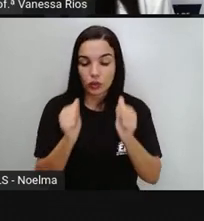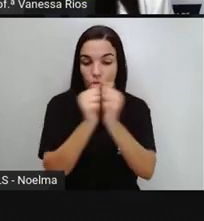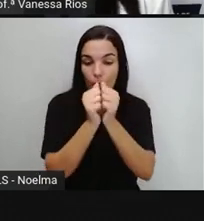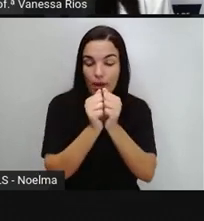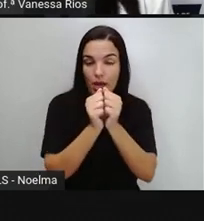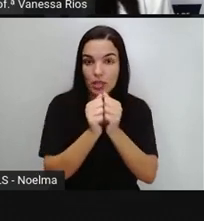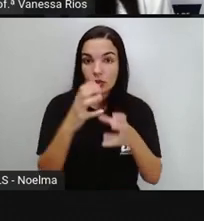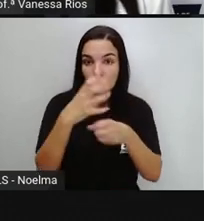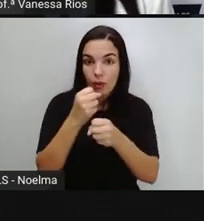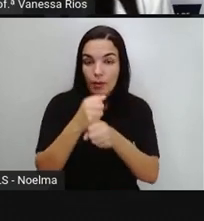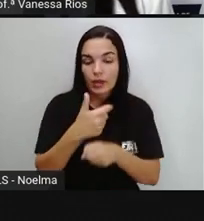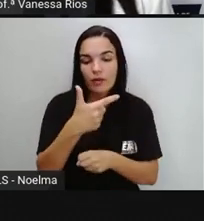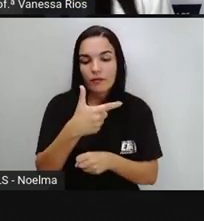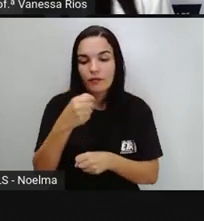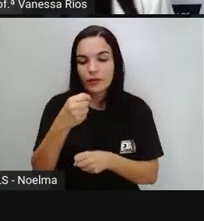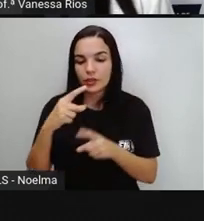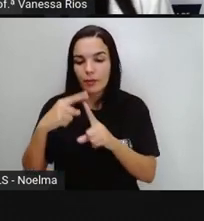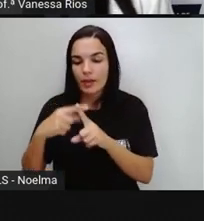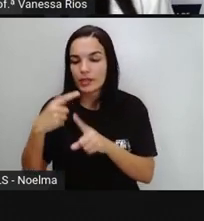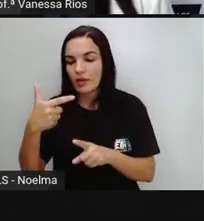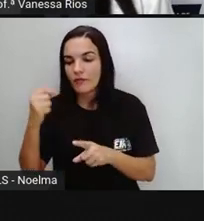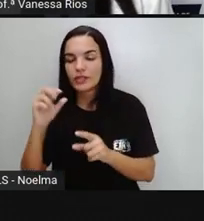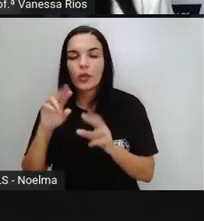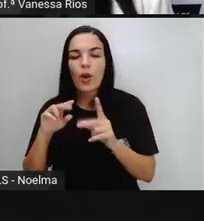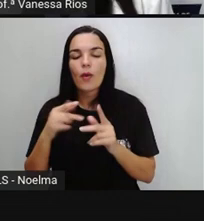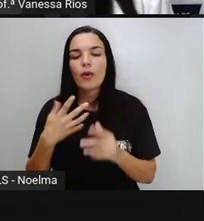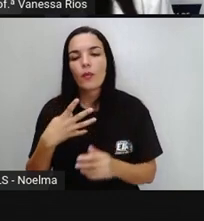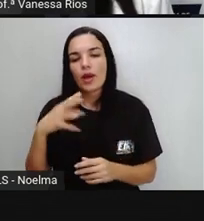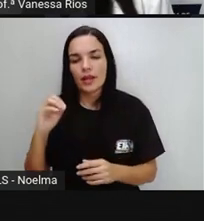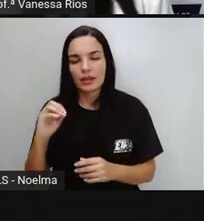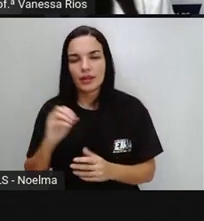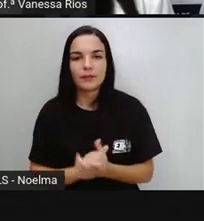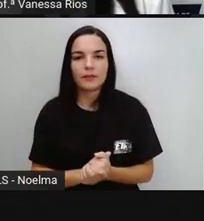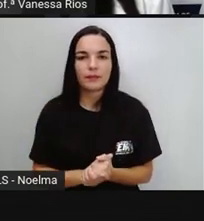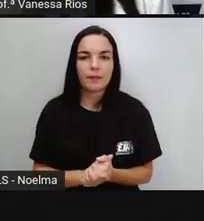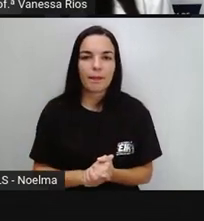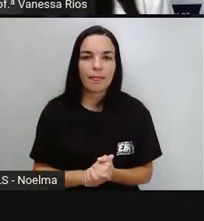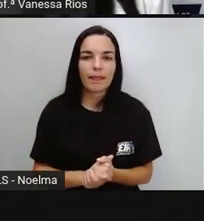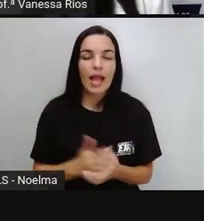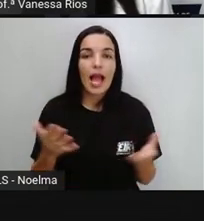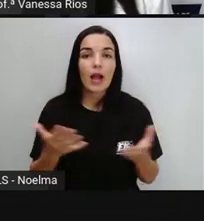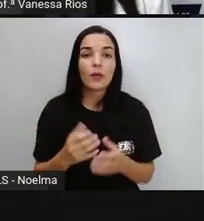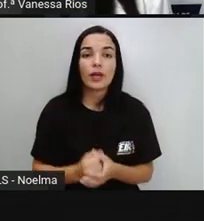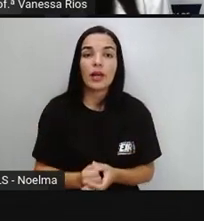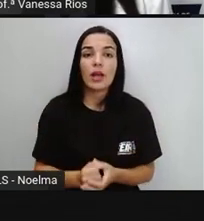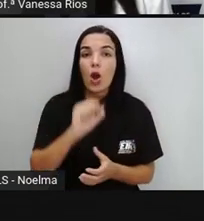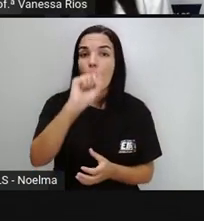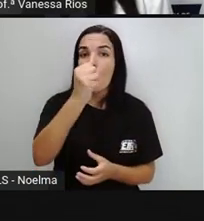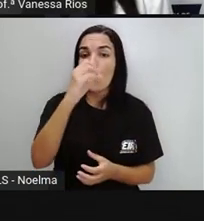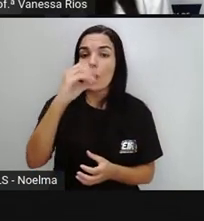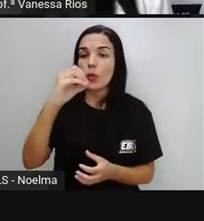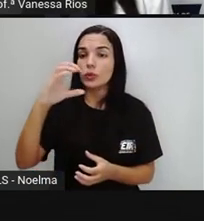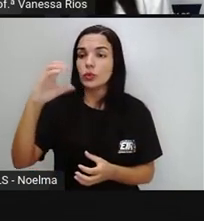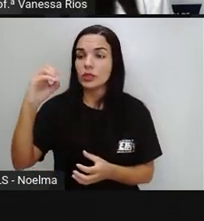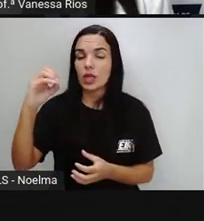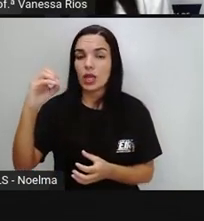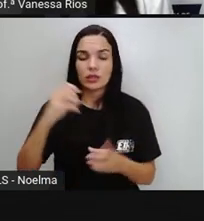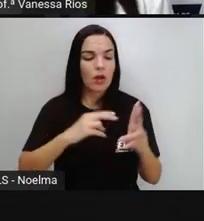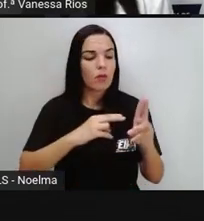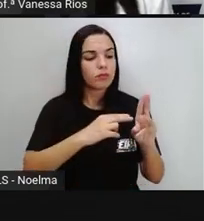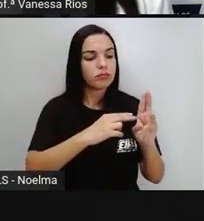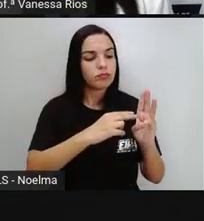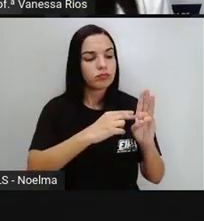Porque 20 Mais 20 É igual a 40 Para compor Aí 8 centenas Ou